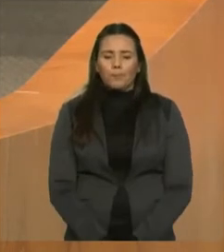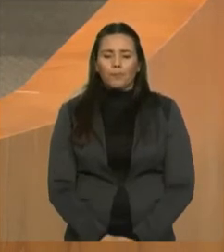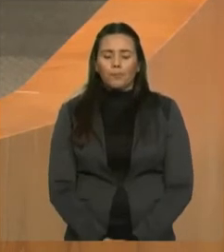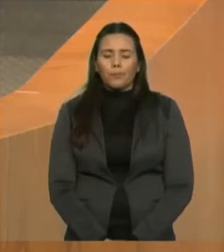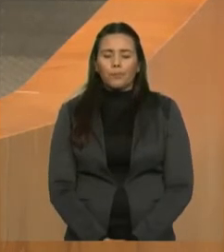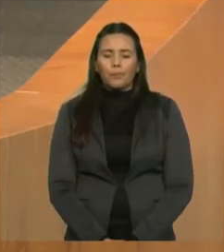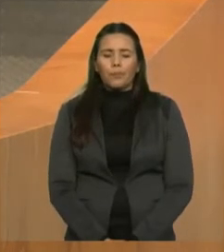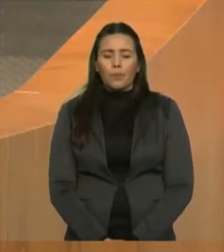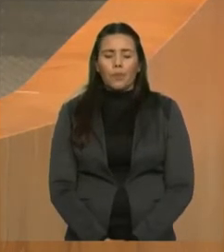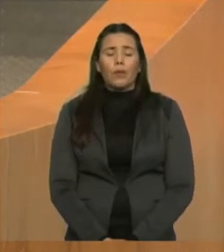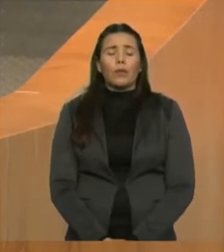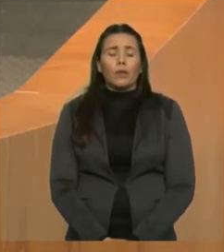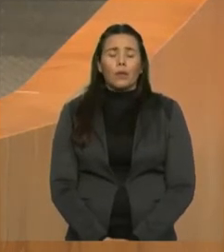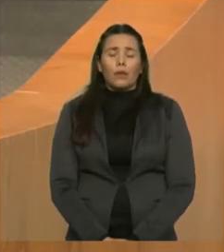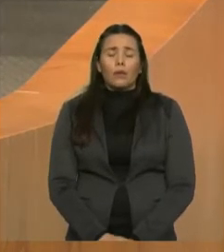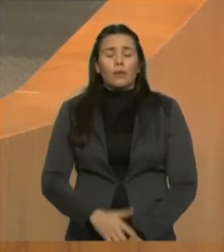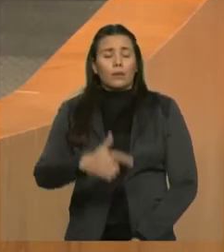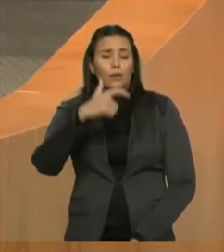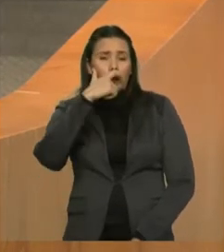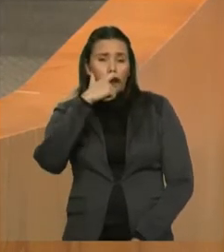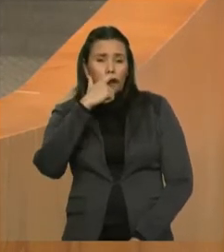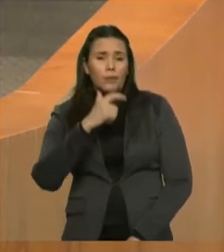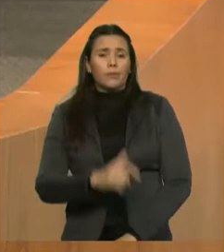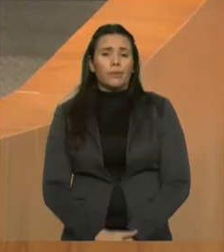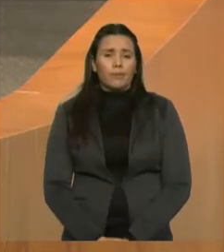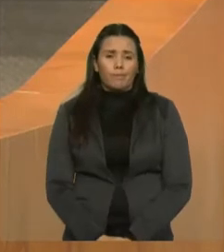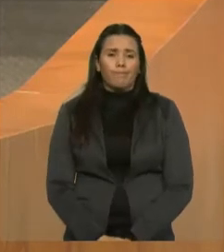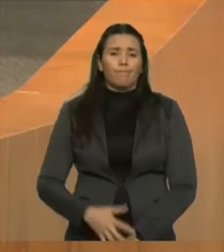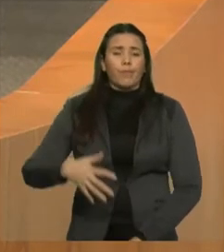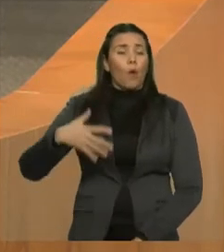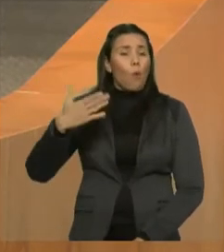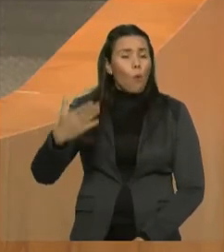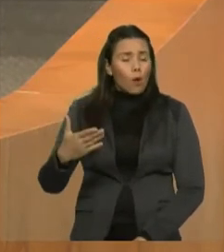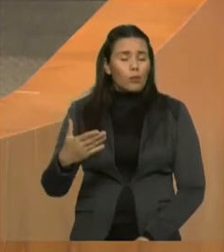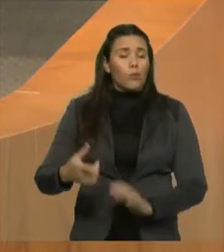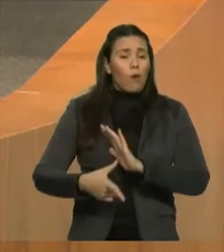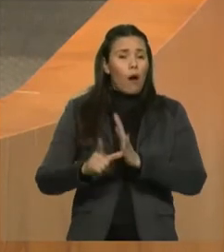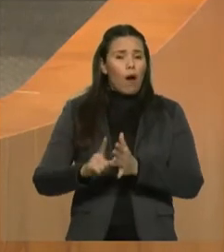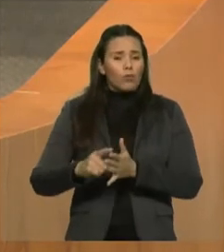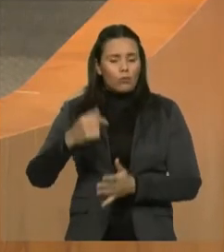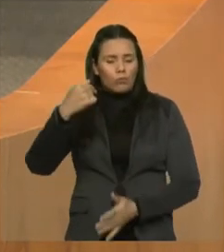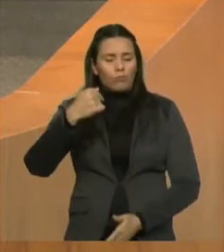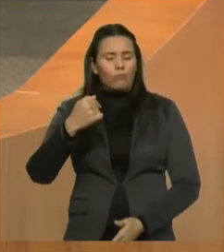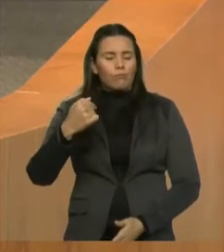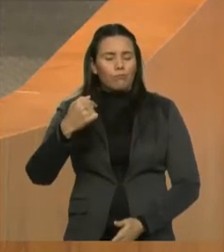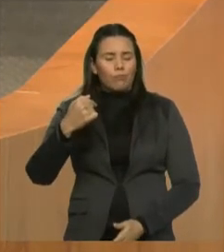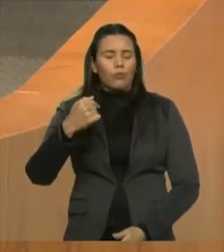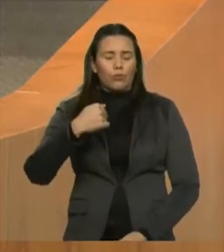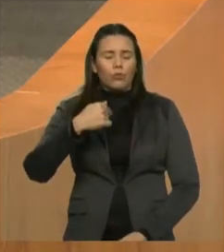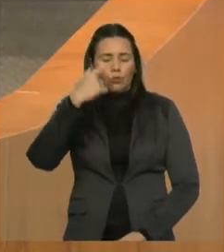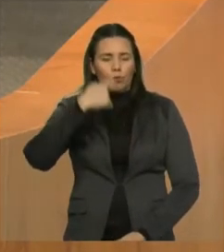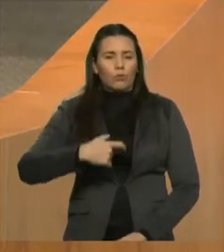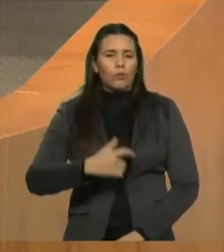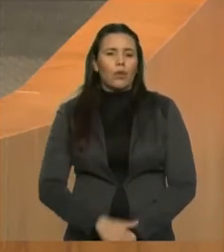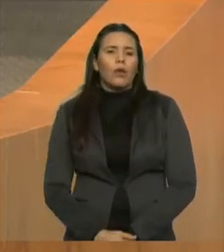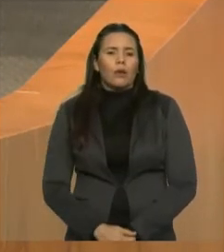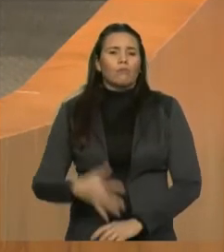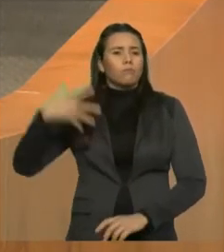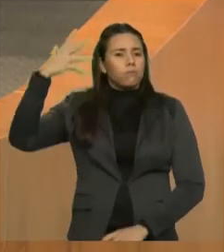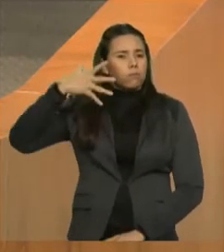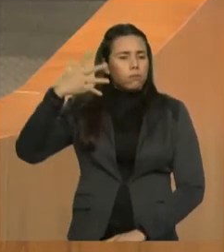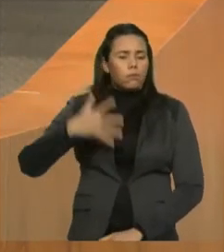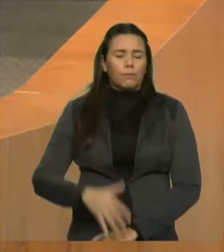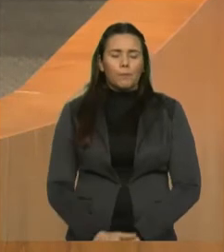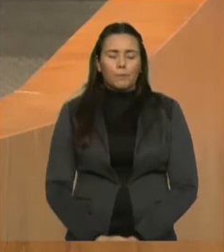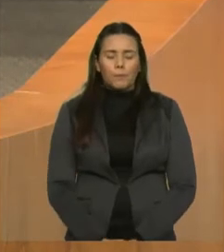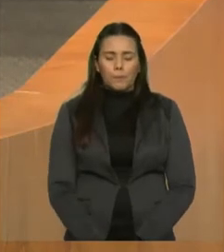Pires chama a nossa atenção para um dado trazido à Assembleia Legislativa, pelo deputado César Pires,